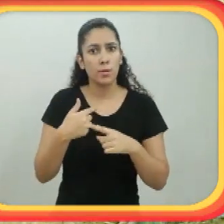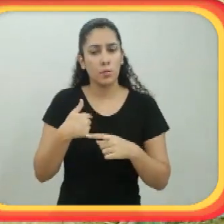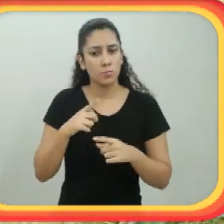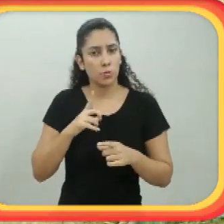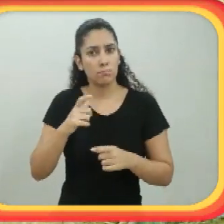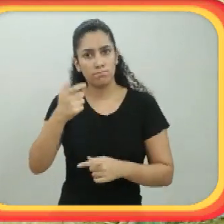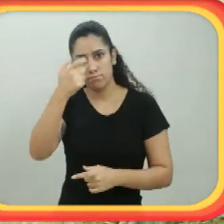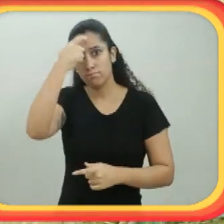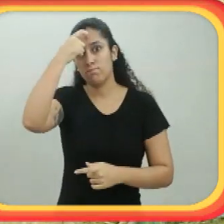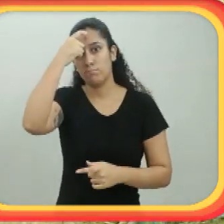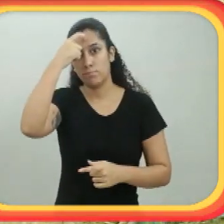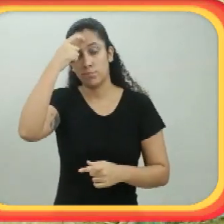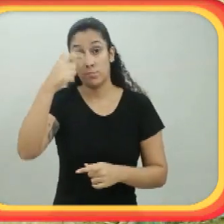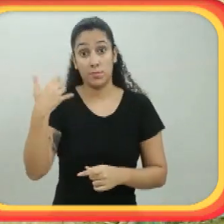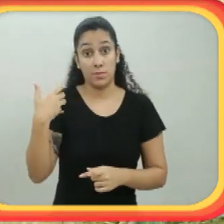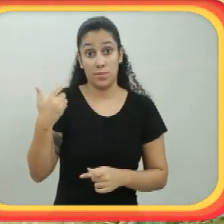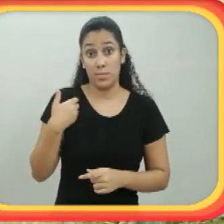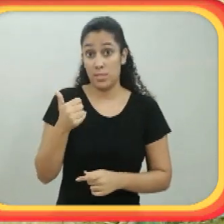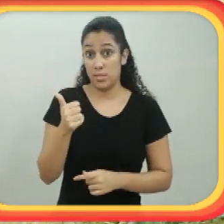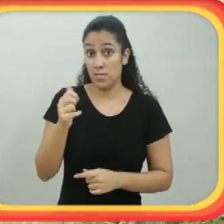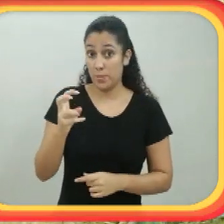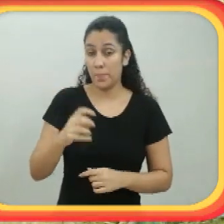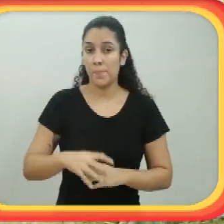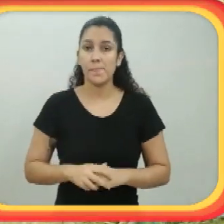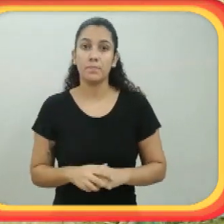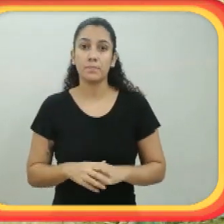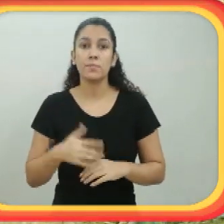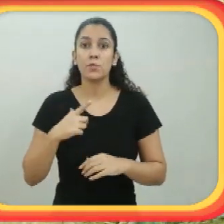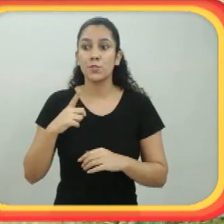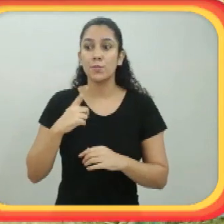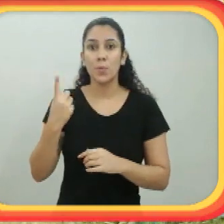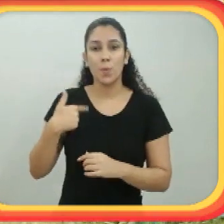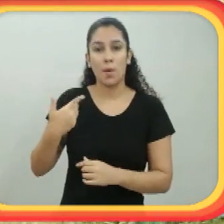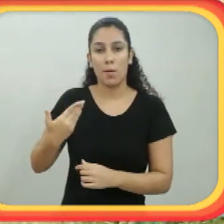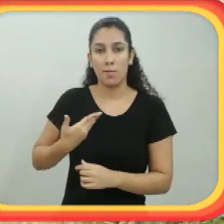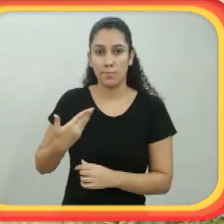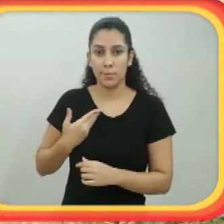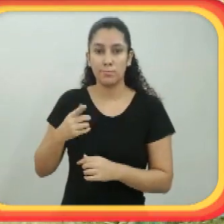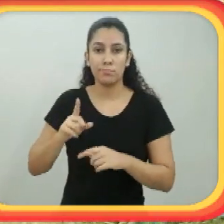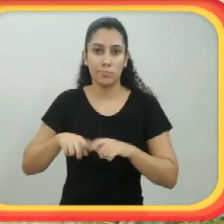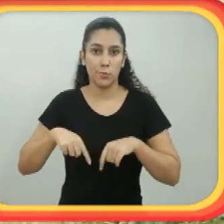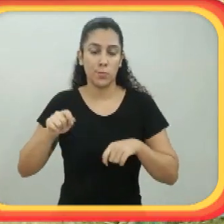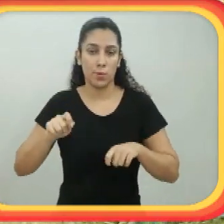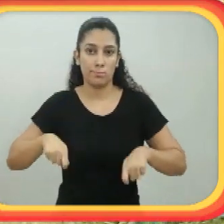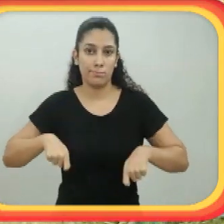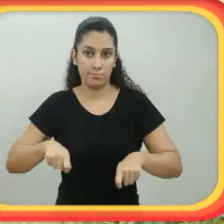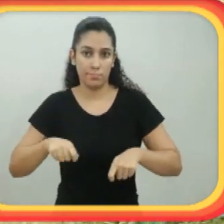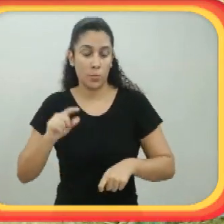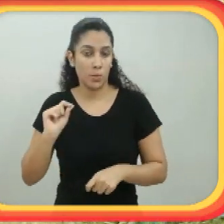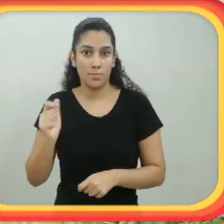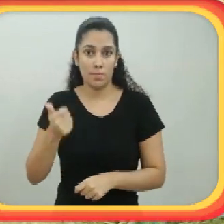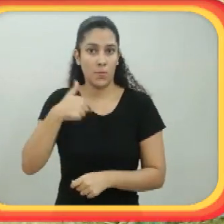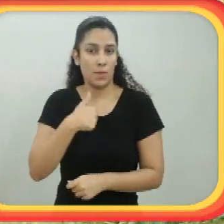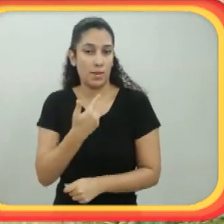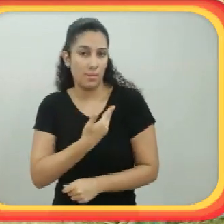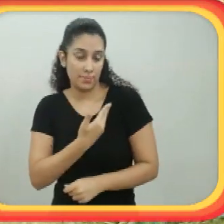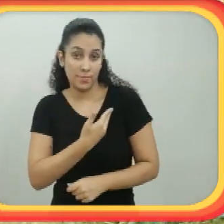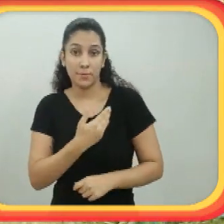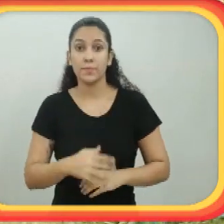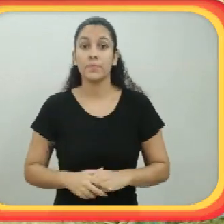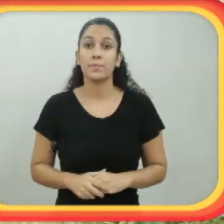Eu disse, eu estou tetraplégica, eu sei. E eu acho muito curioso, porque talvez eu tivesse essa noção,